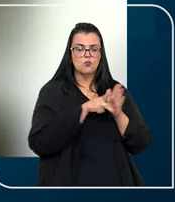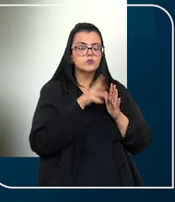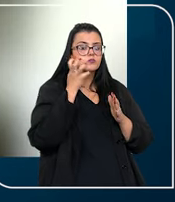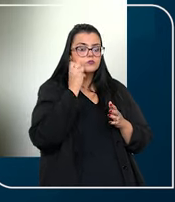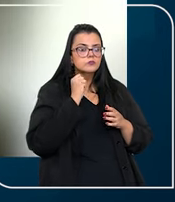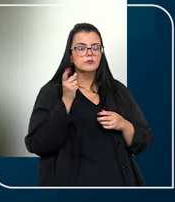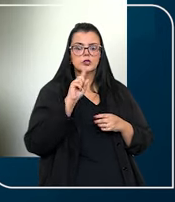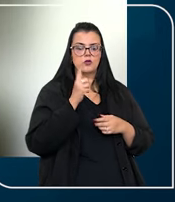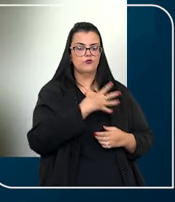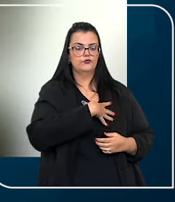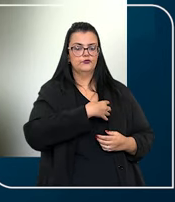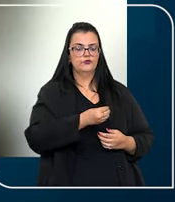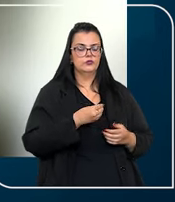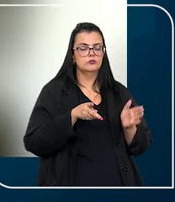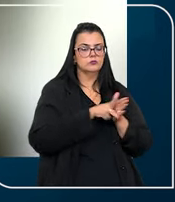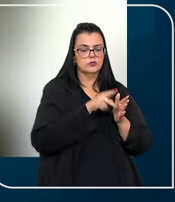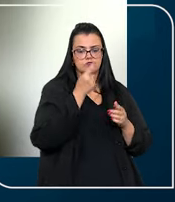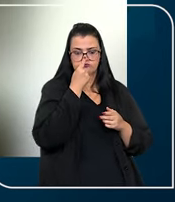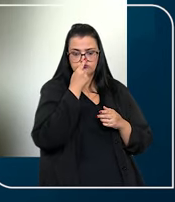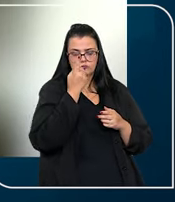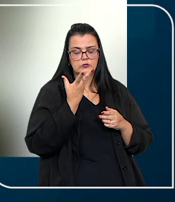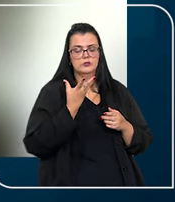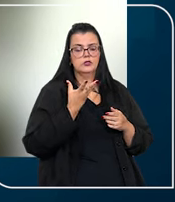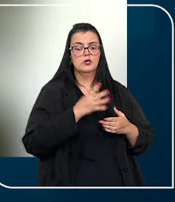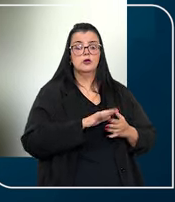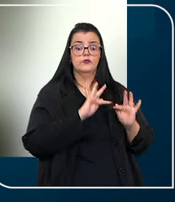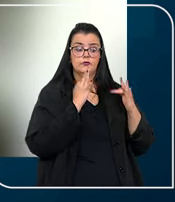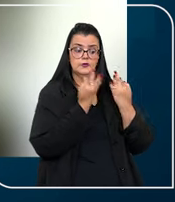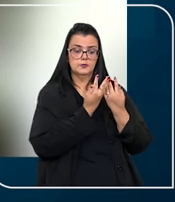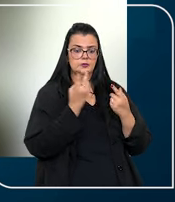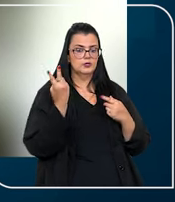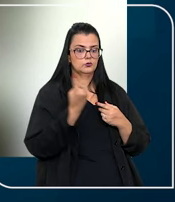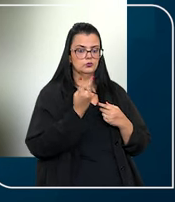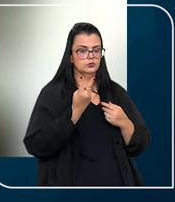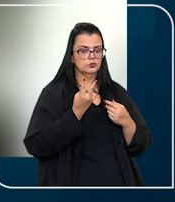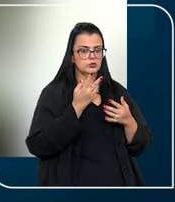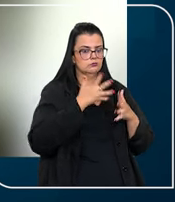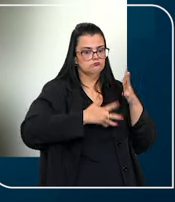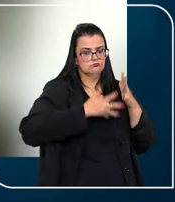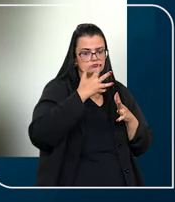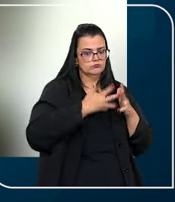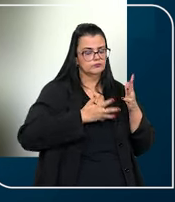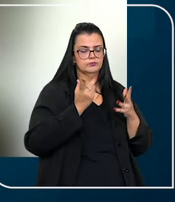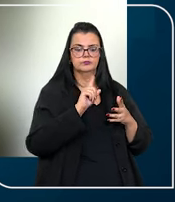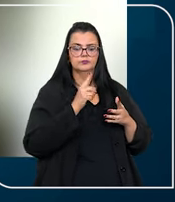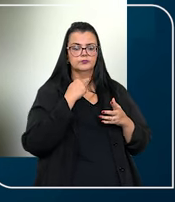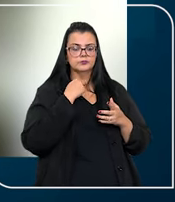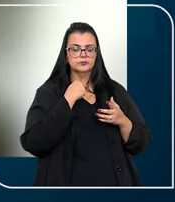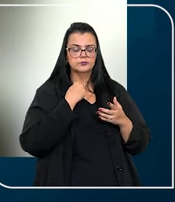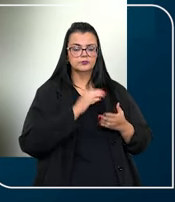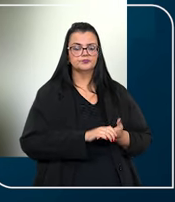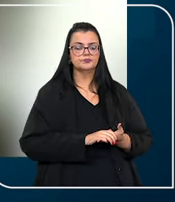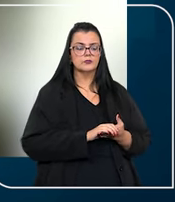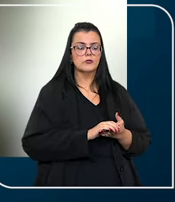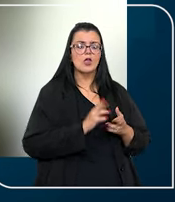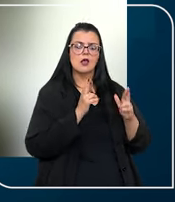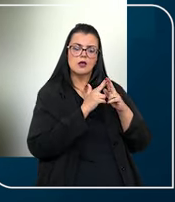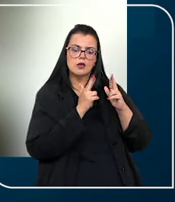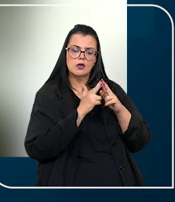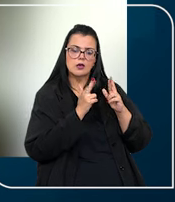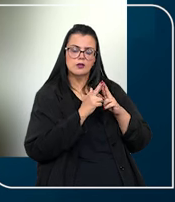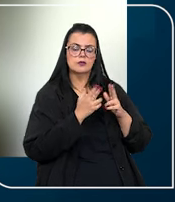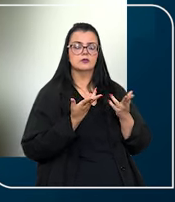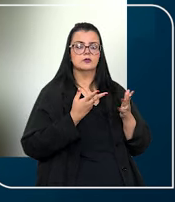adoção e não de filiação socioafetiva, e que as duas coisas não podem ser confundidas, porque na relação socioafetiva